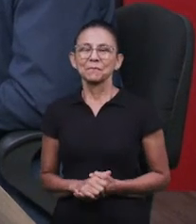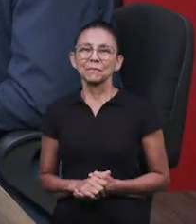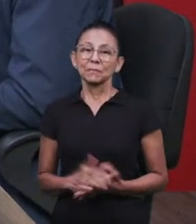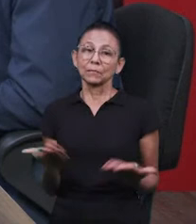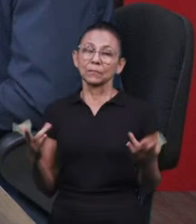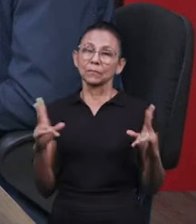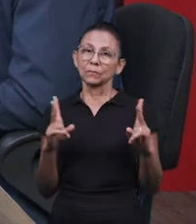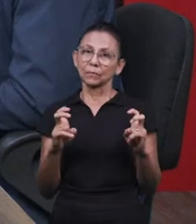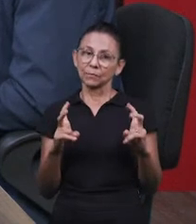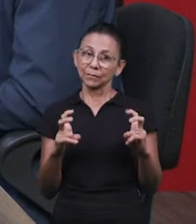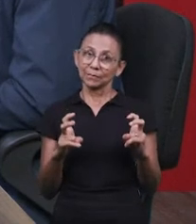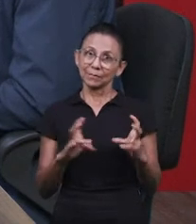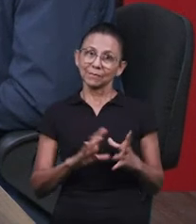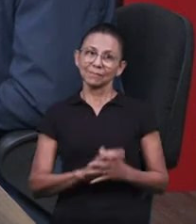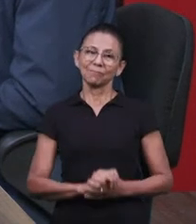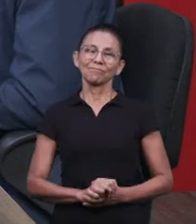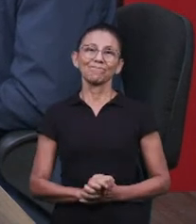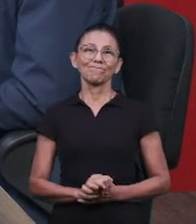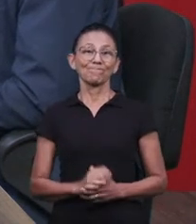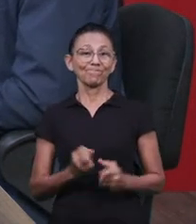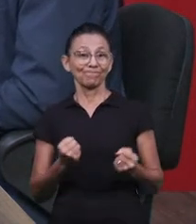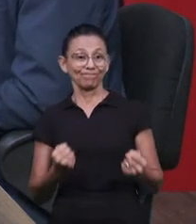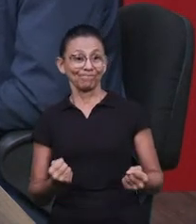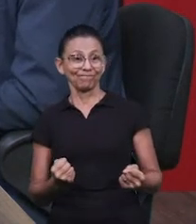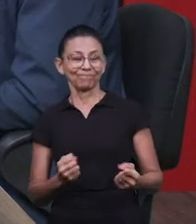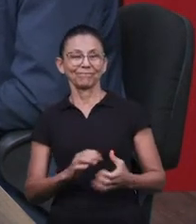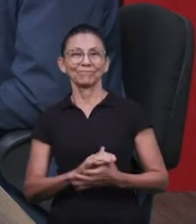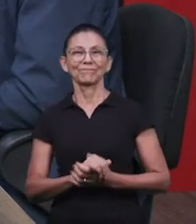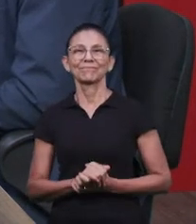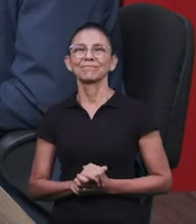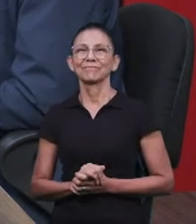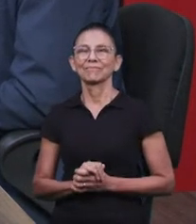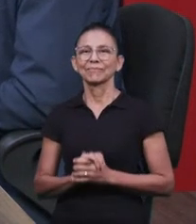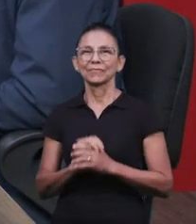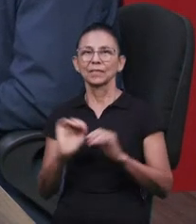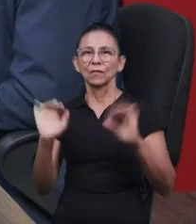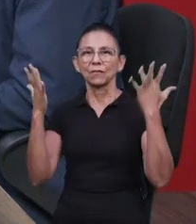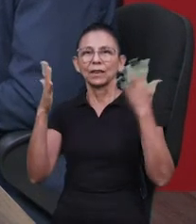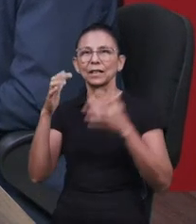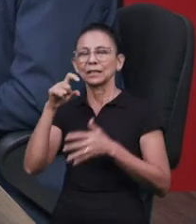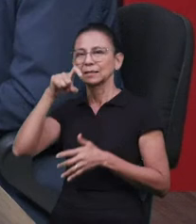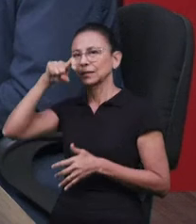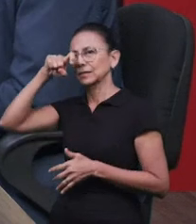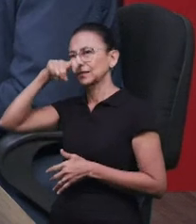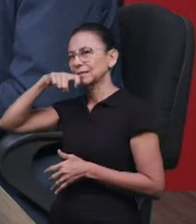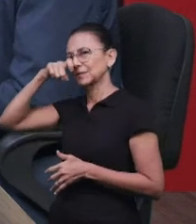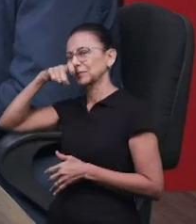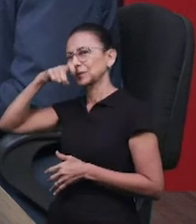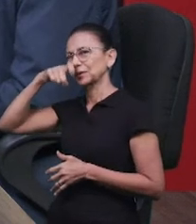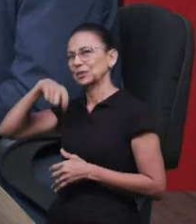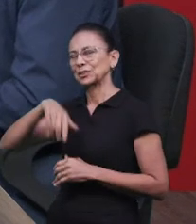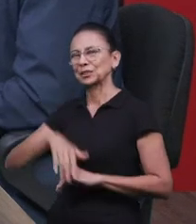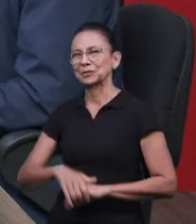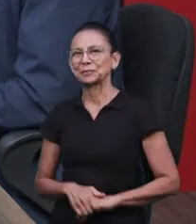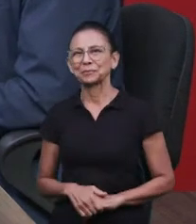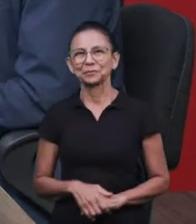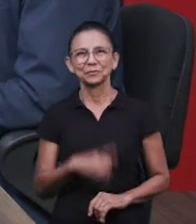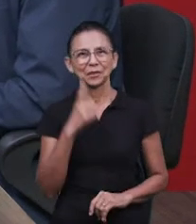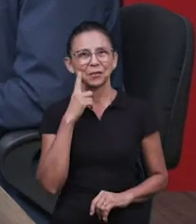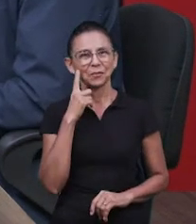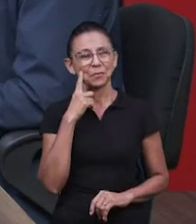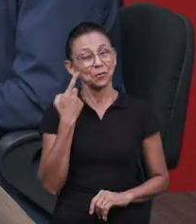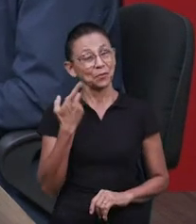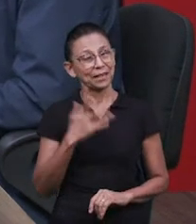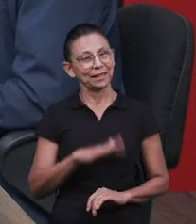para tratar de um tema que é um tema, eu falei, espiroso. Halloween, né Luiz Eugênio? É, rapaz. Vamos